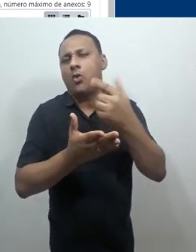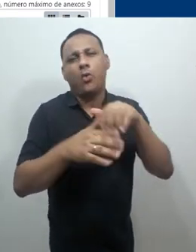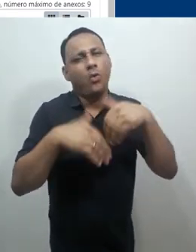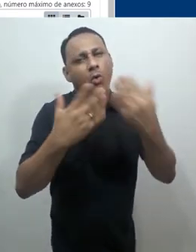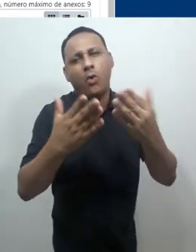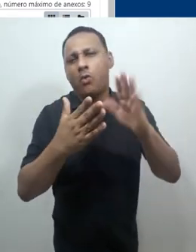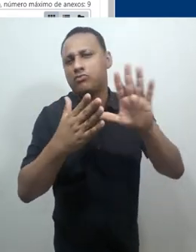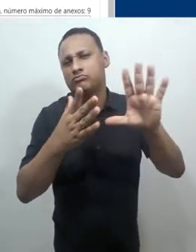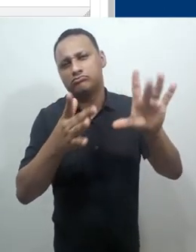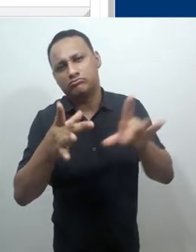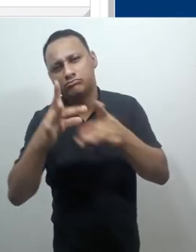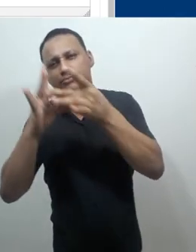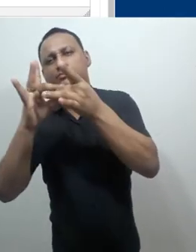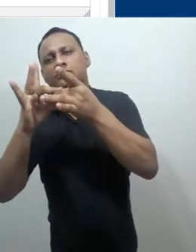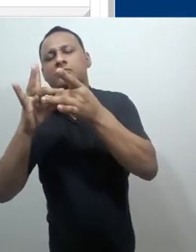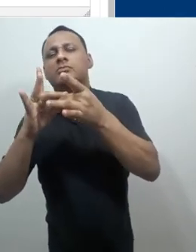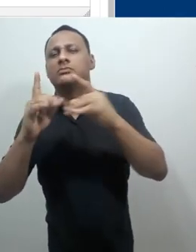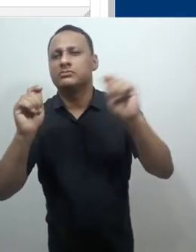anexar arquivos.